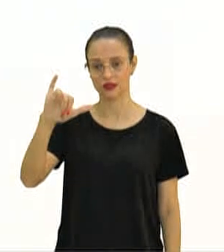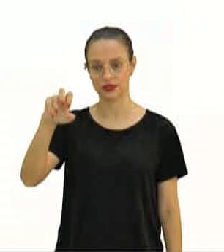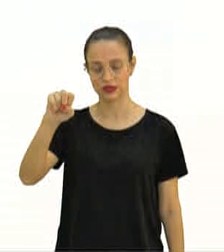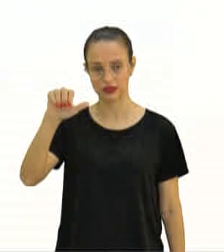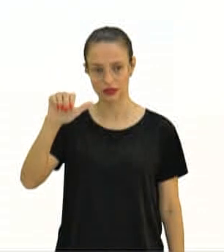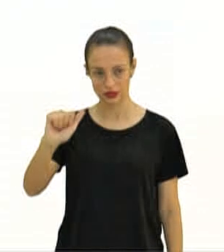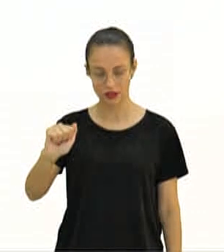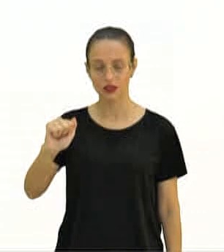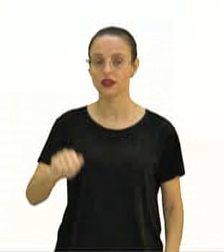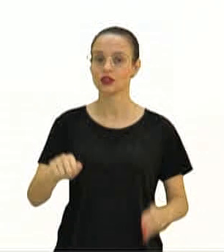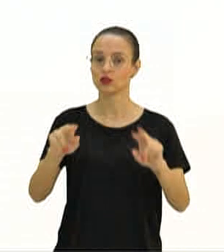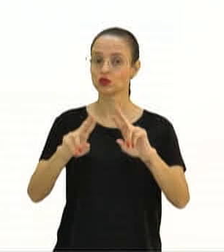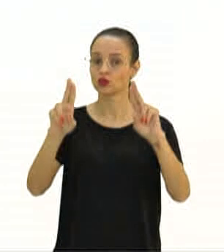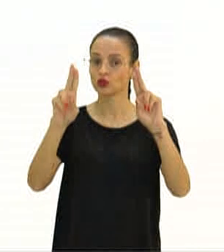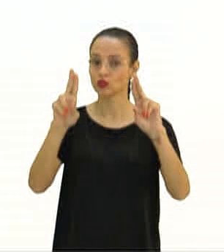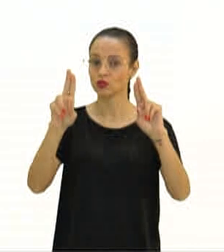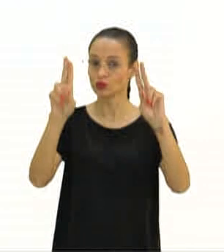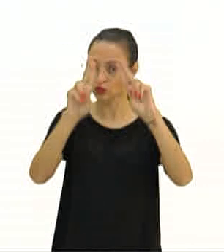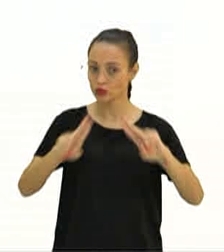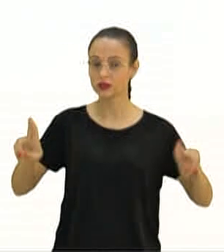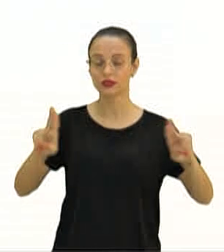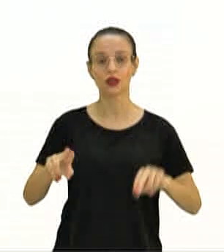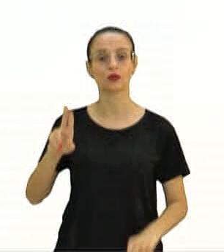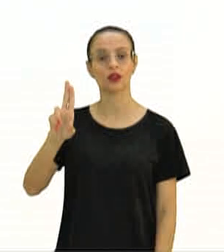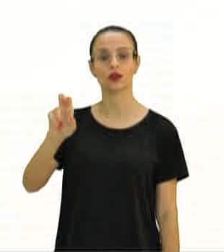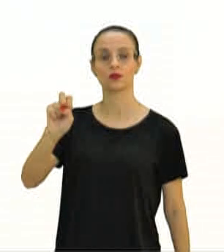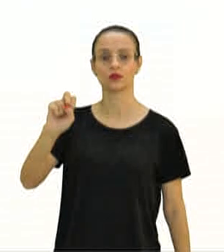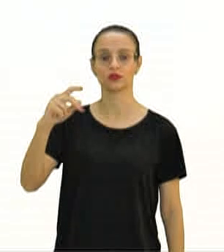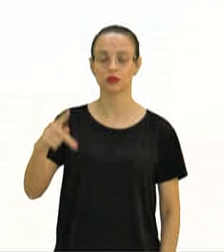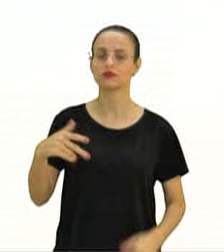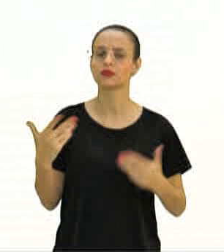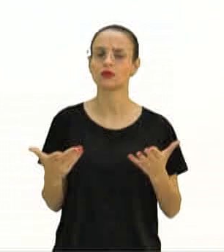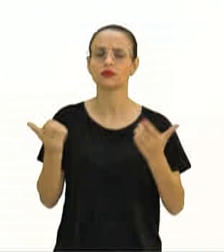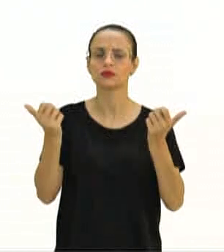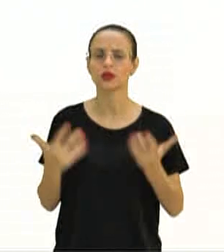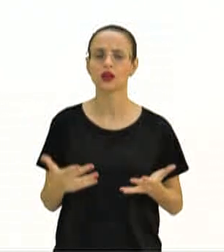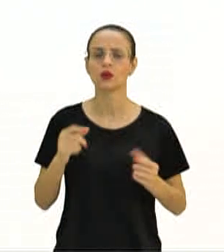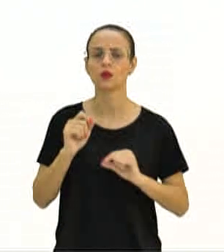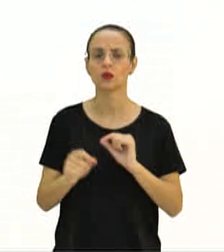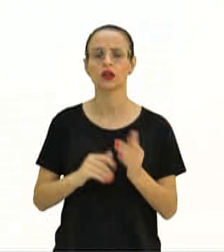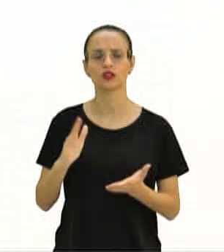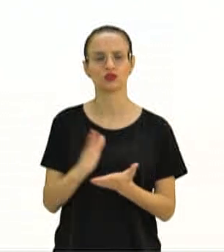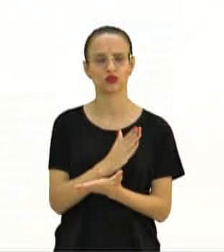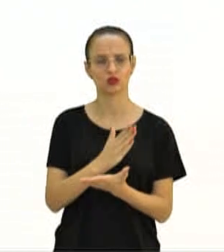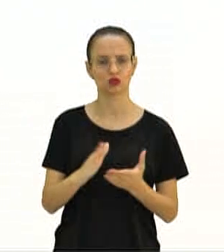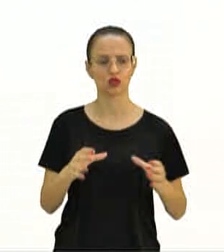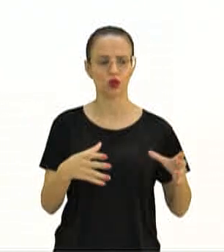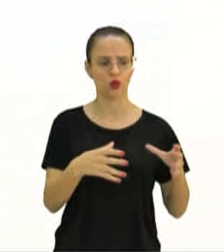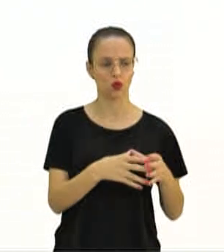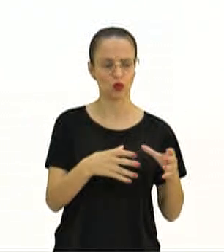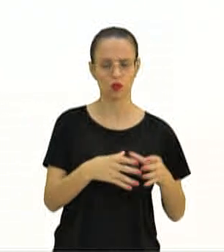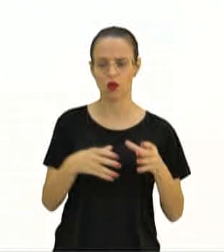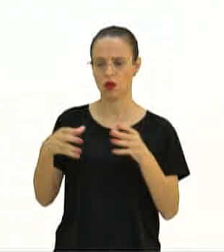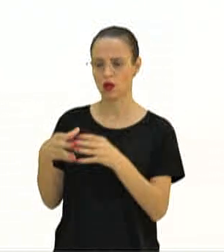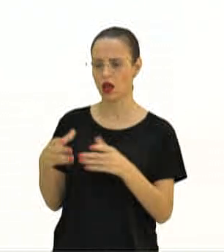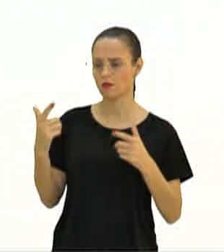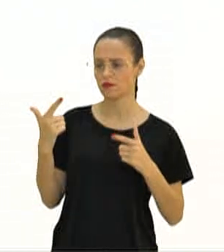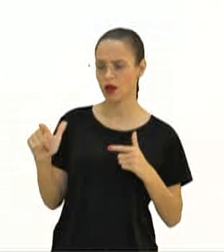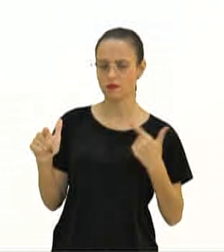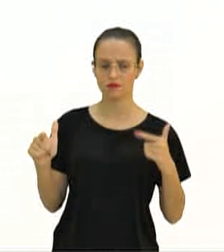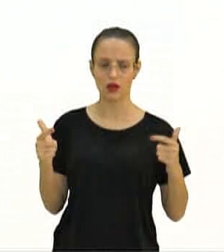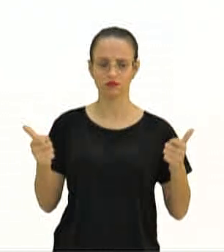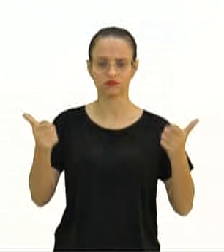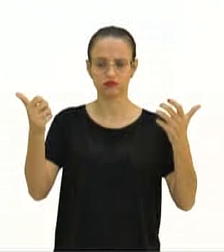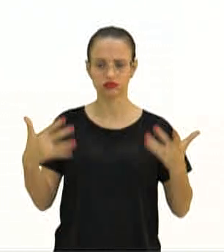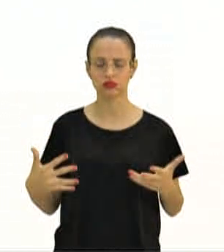Museu de Zoologia da USP. Que critérios restam, então, para distinguir uma espécie de outra? Um dos mais